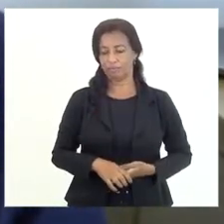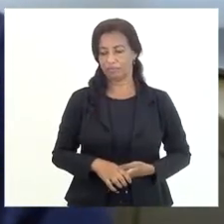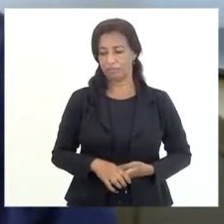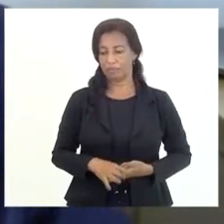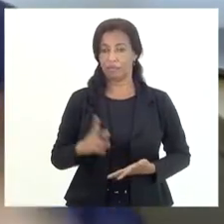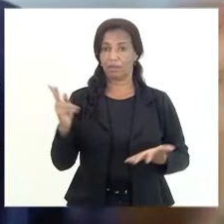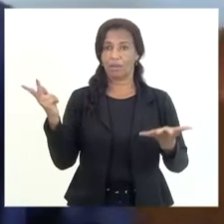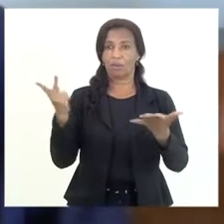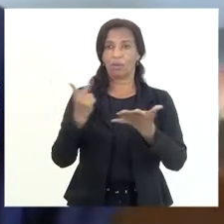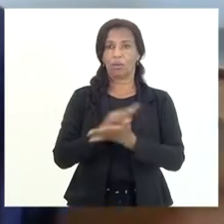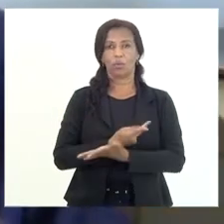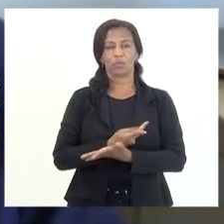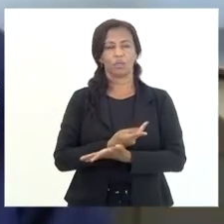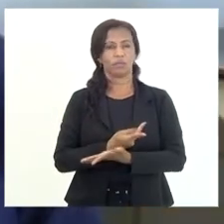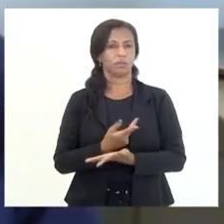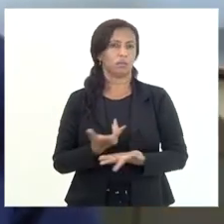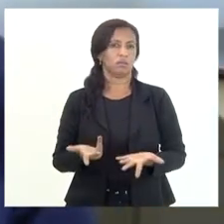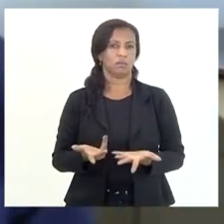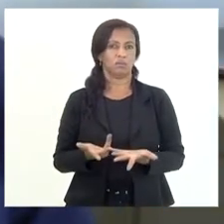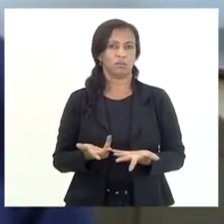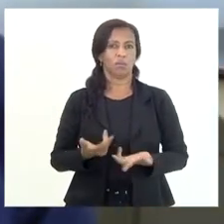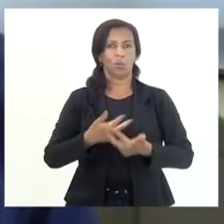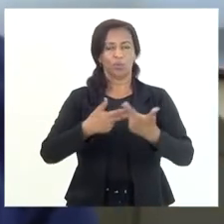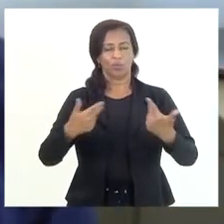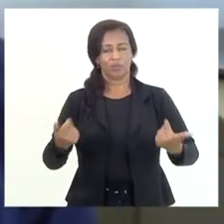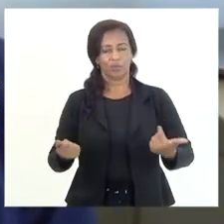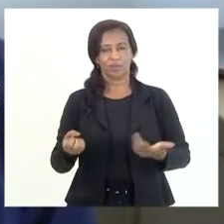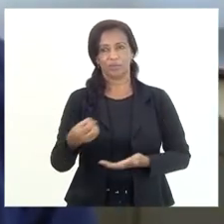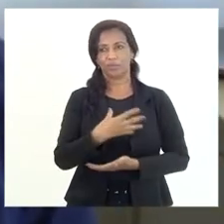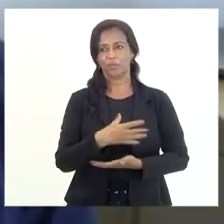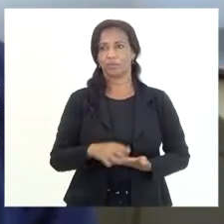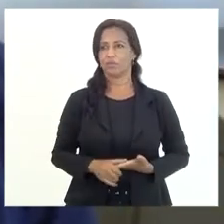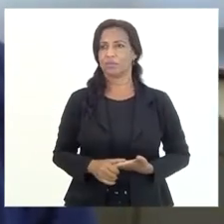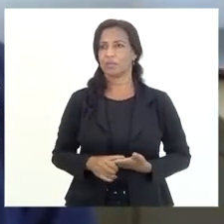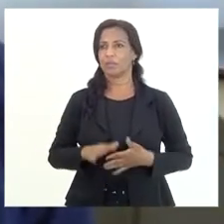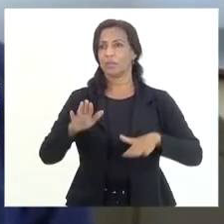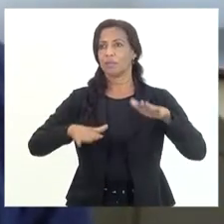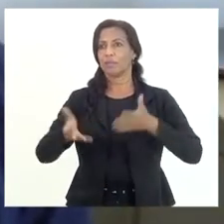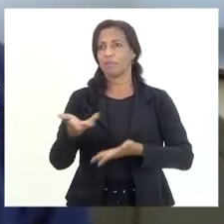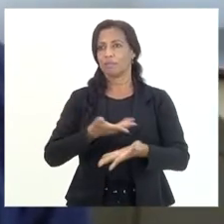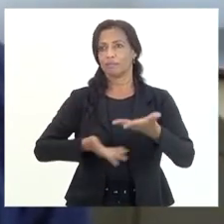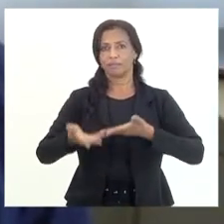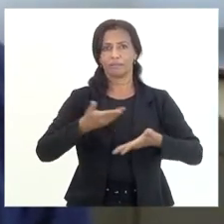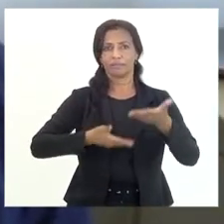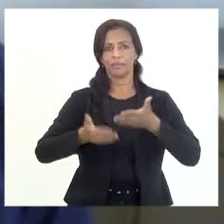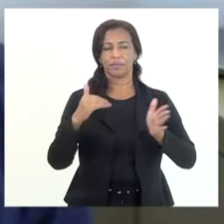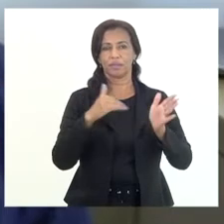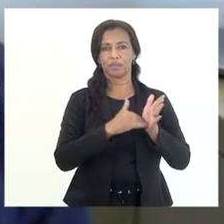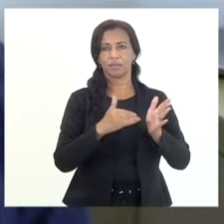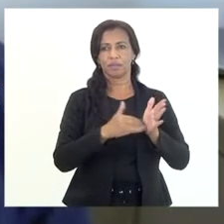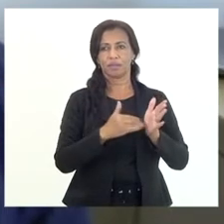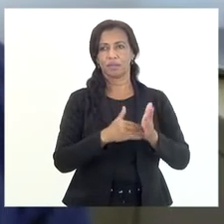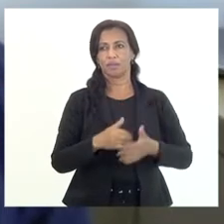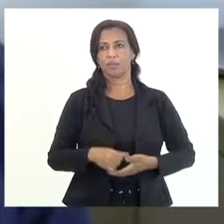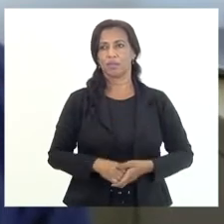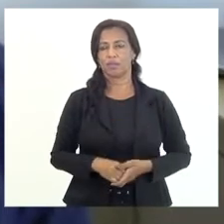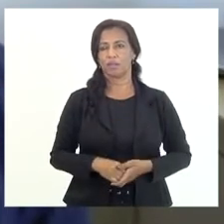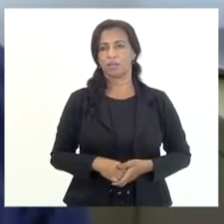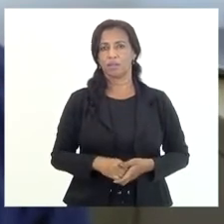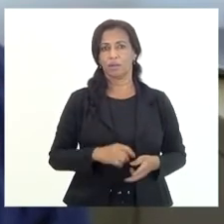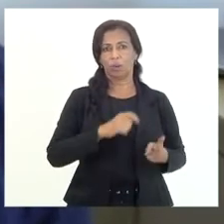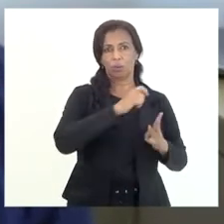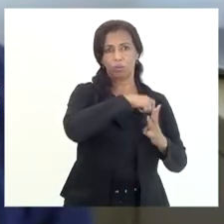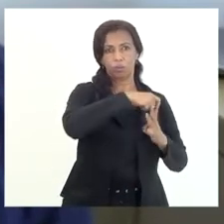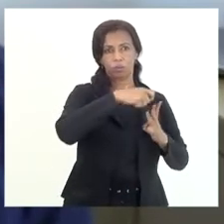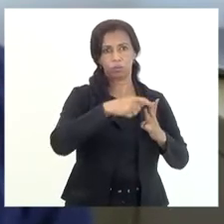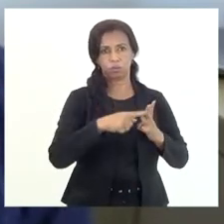aconteça algo absolutamente inesperado. A participação desse último trimestre